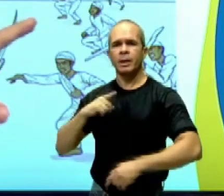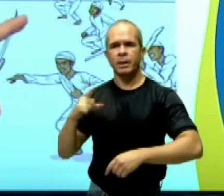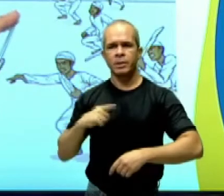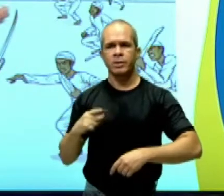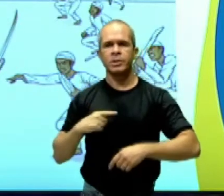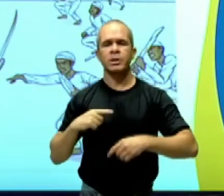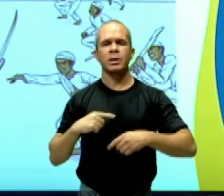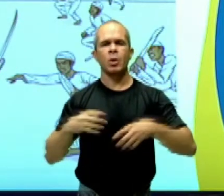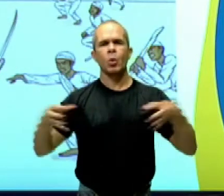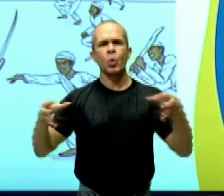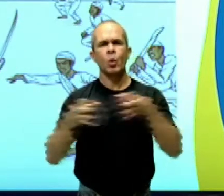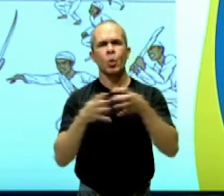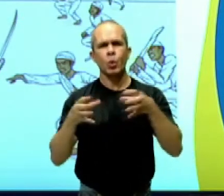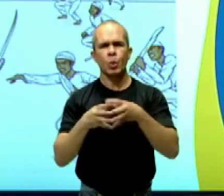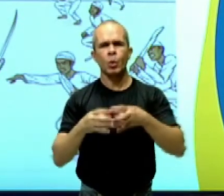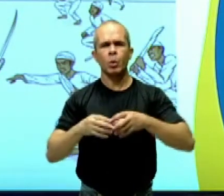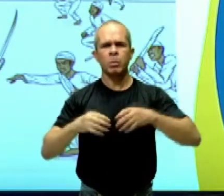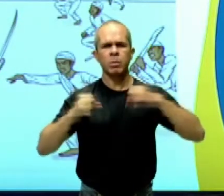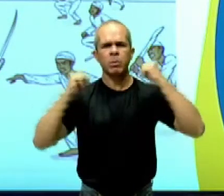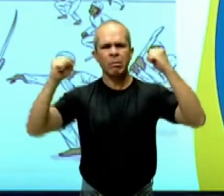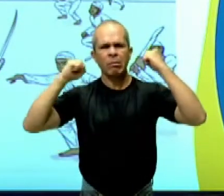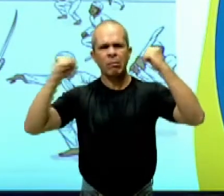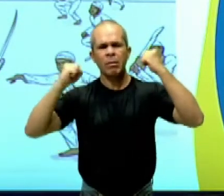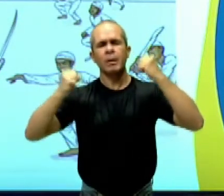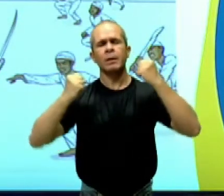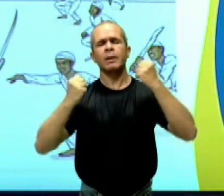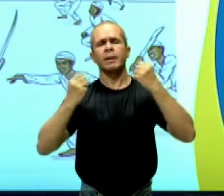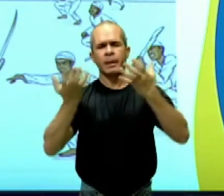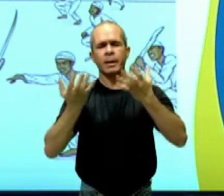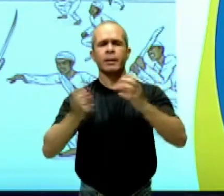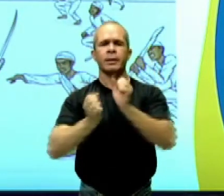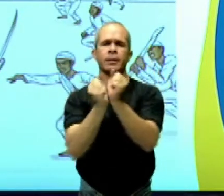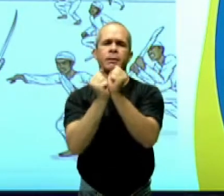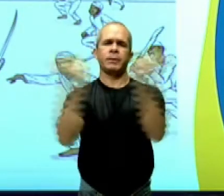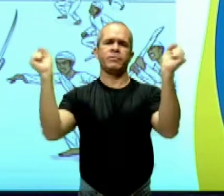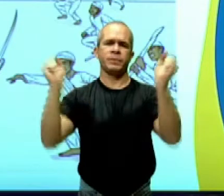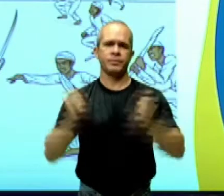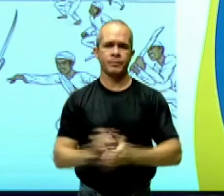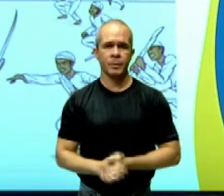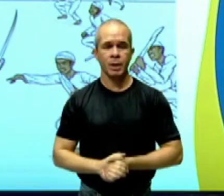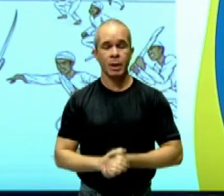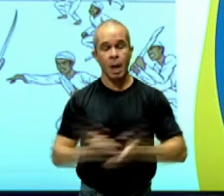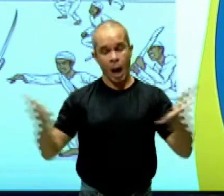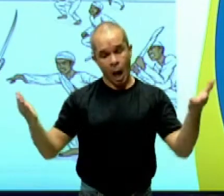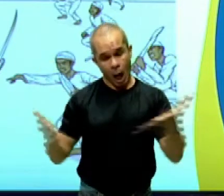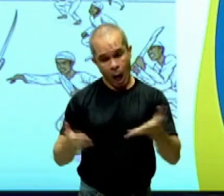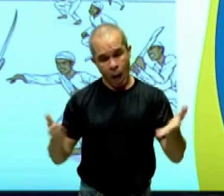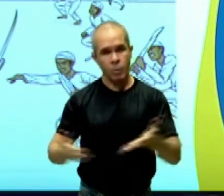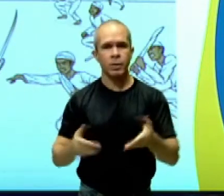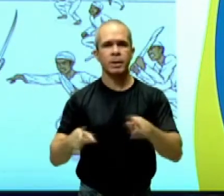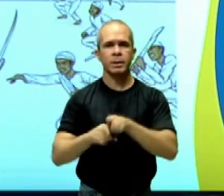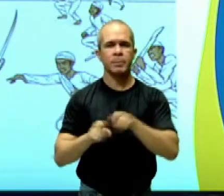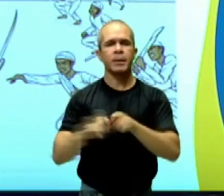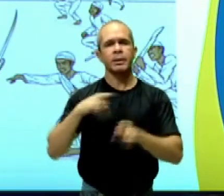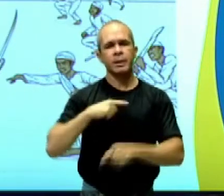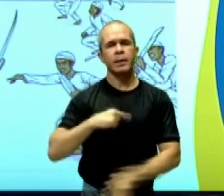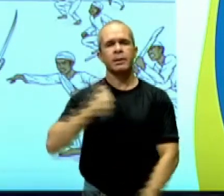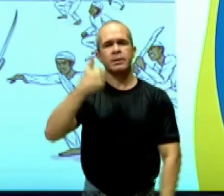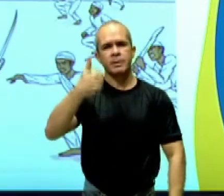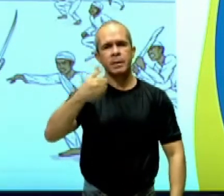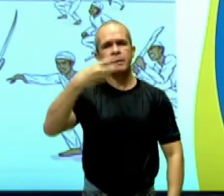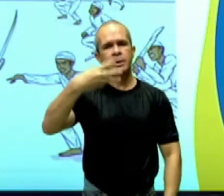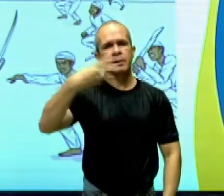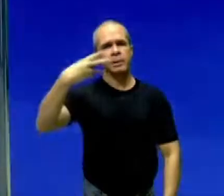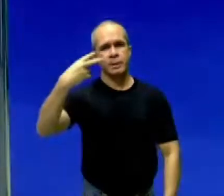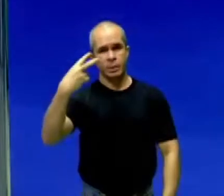revolta dos negros pedindo a libertação. Em 2000, no nosso ano atual, nós comemoramos 132